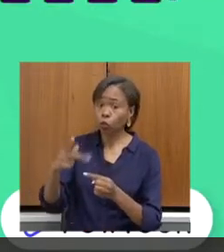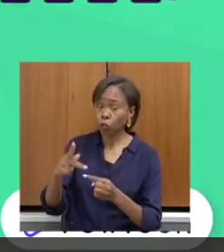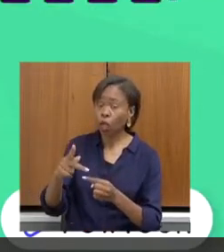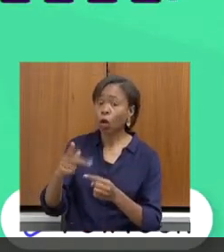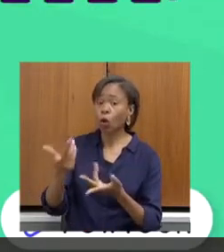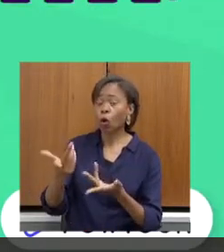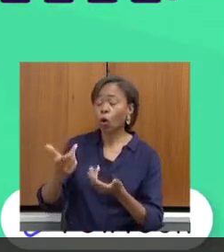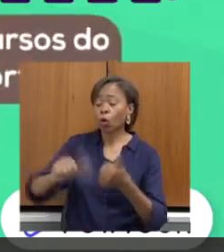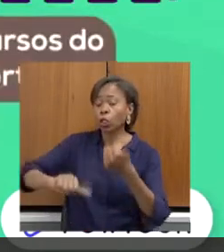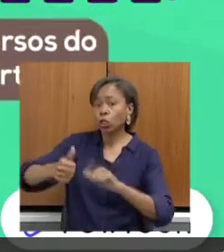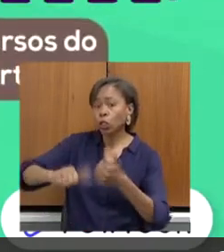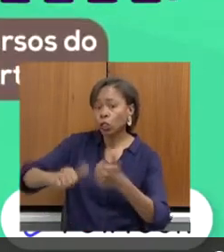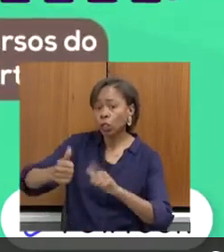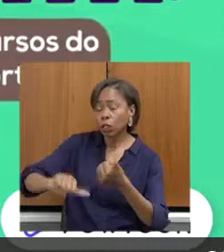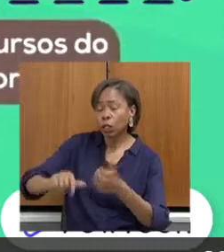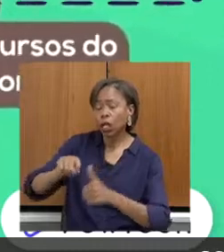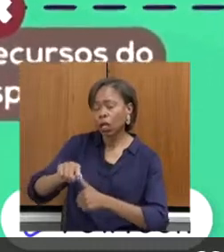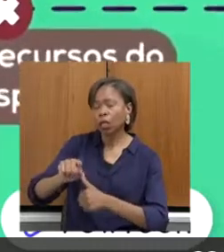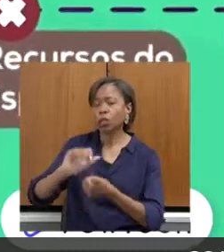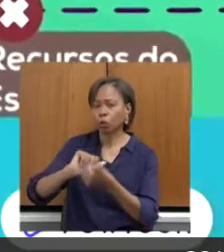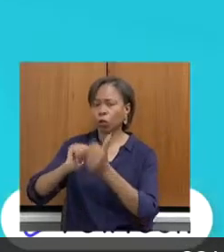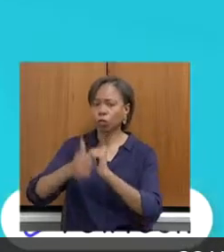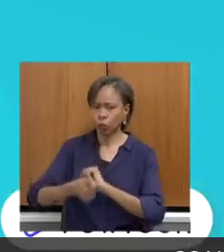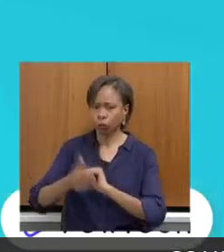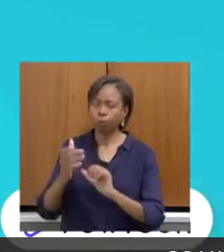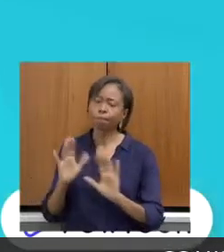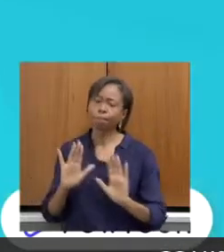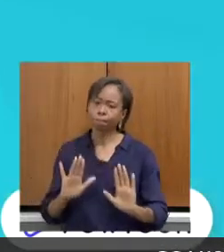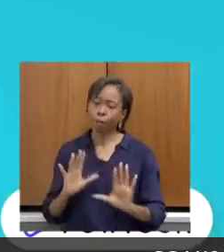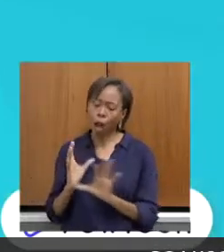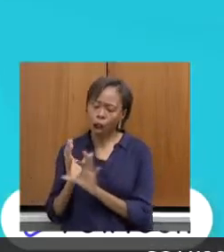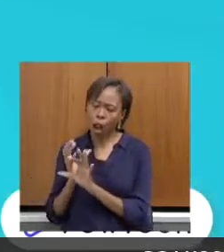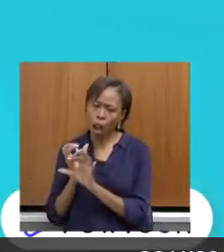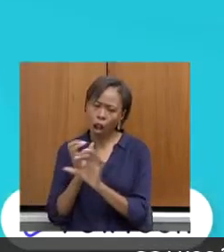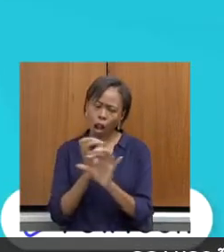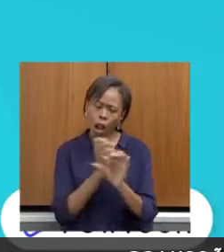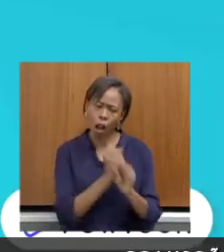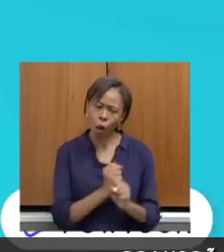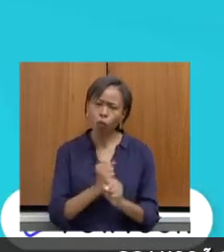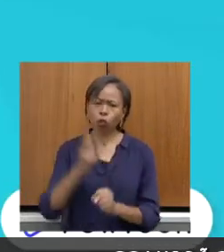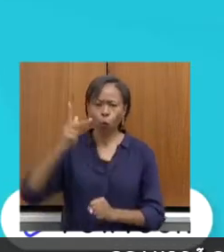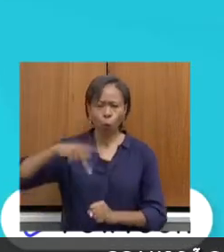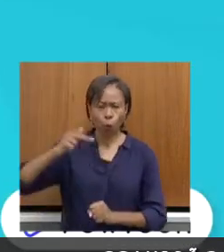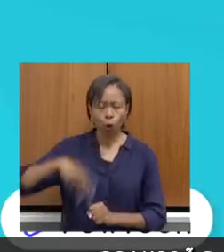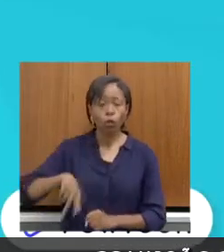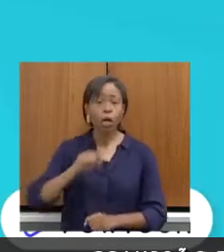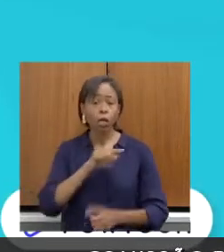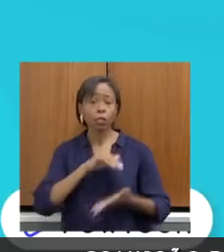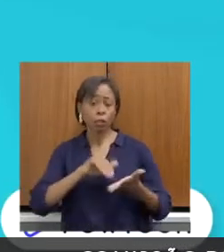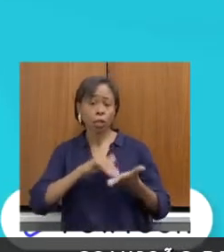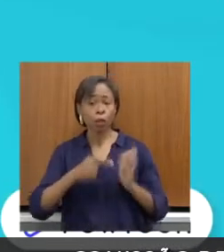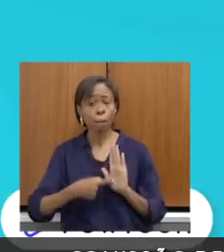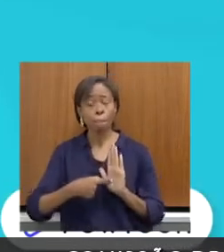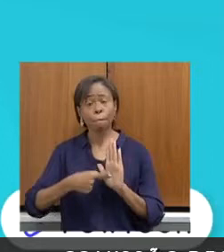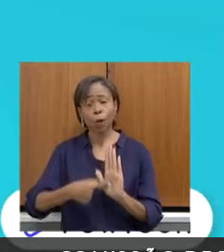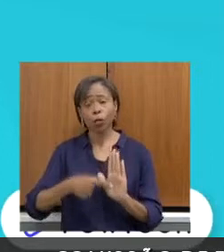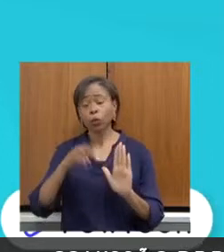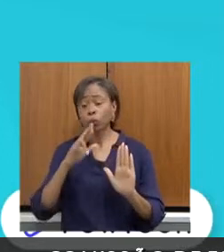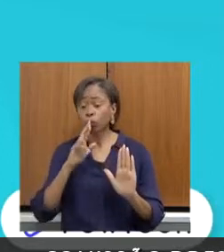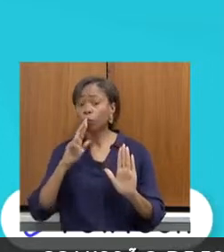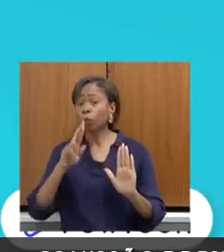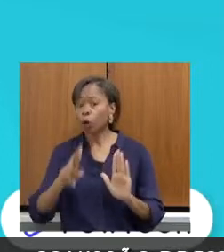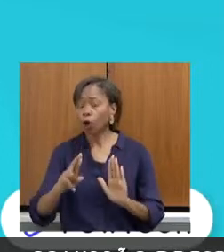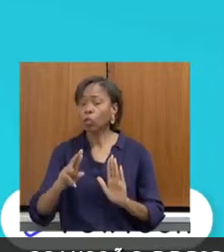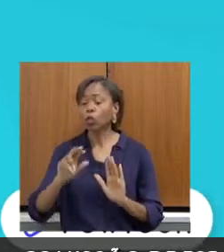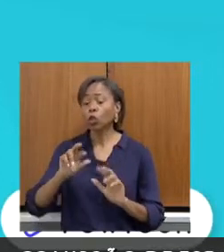pontos de todos os municípios que pontuaram. Após o cálculo dos pontos, a CEDESI publica os resultados provisórios sobre a destinação dos